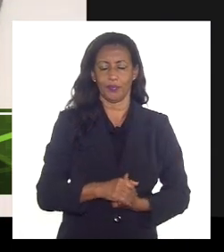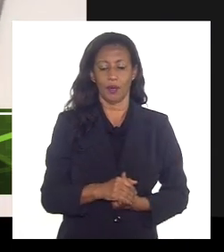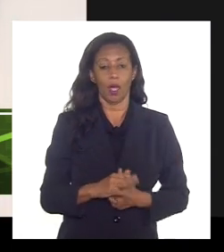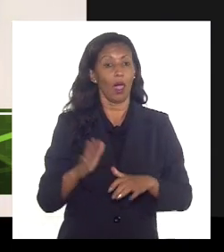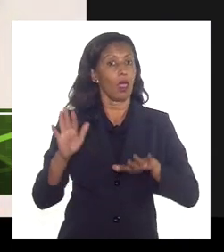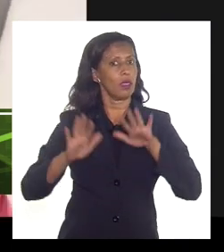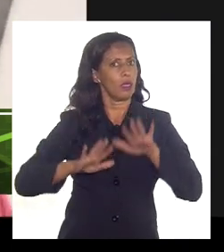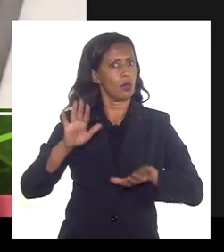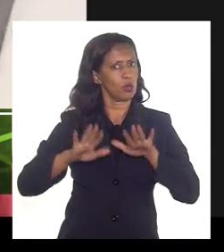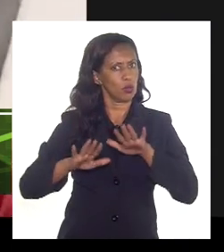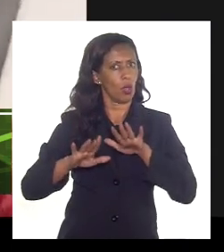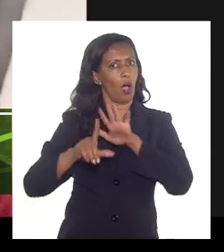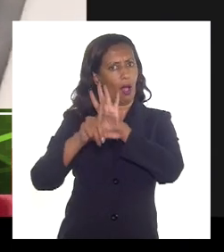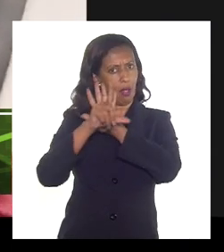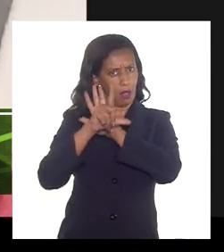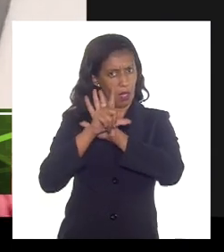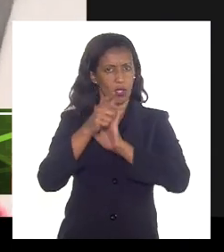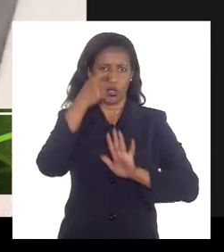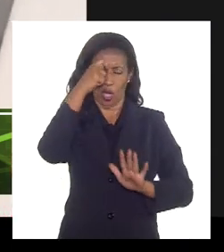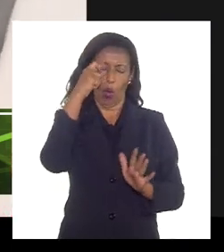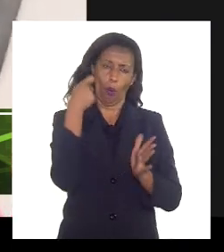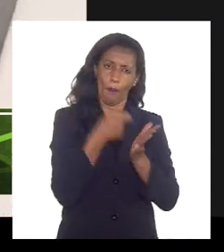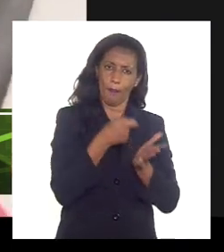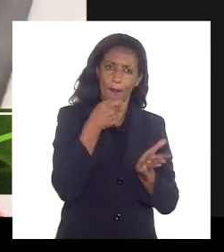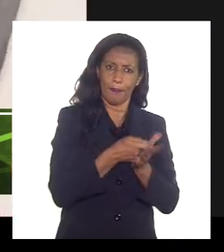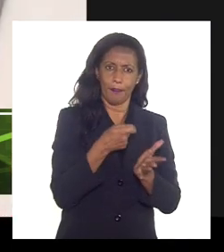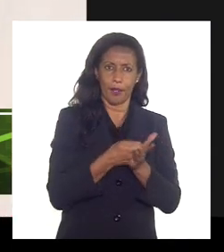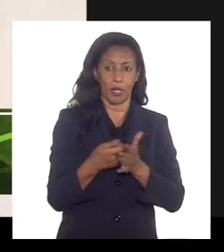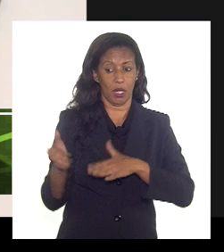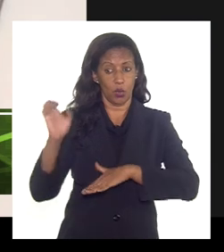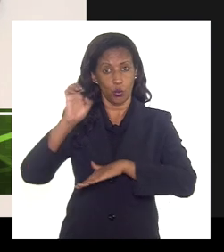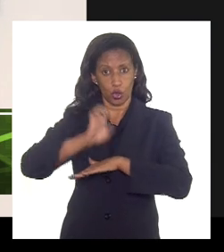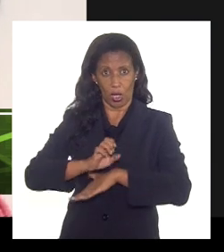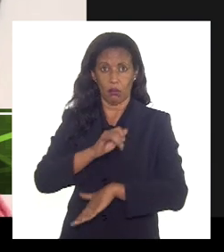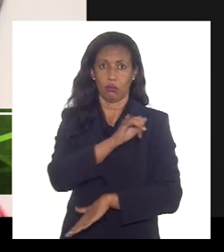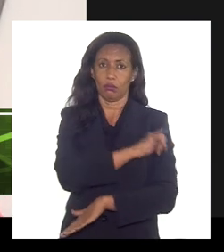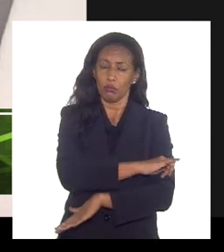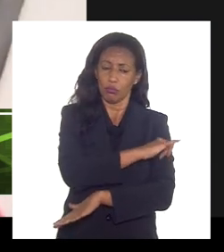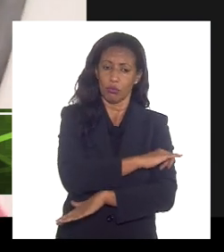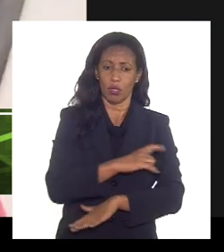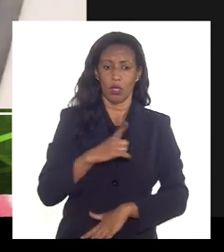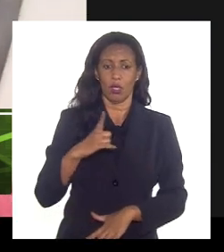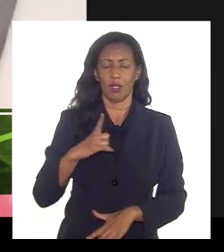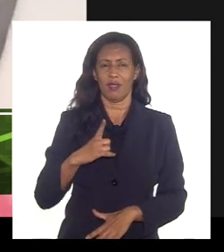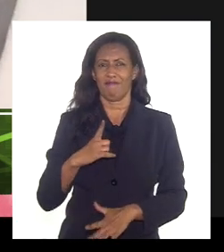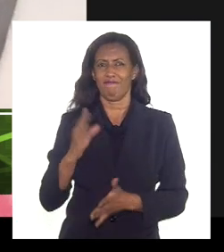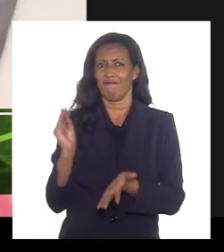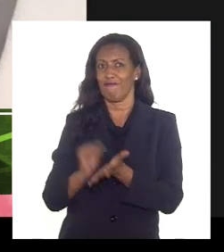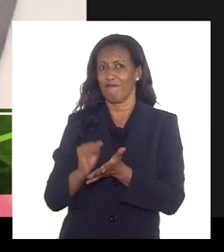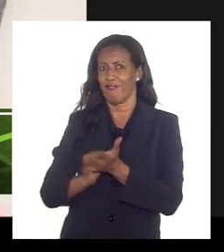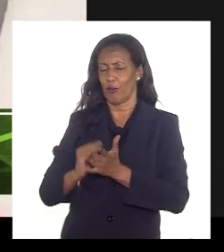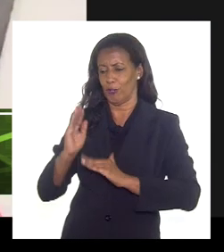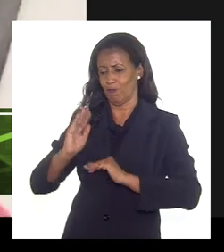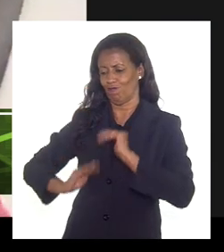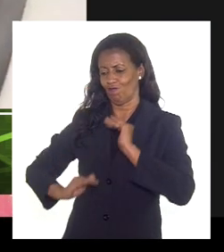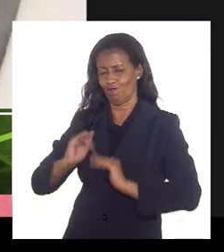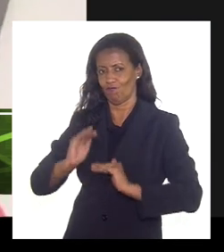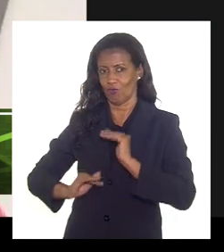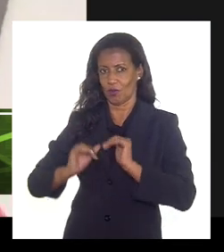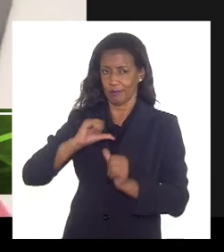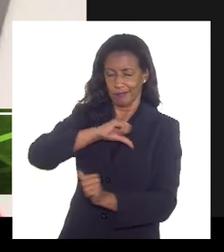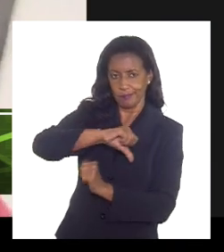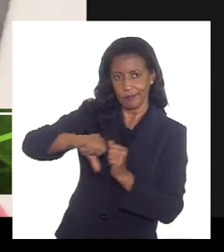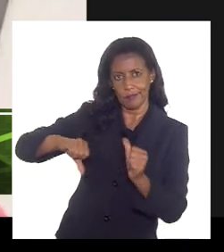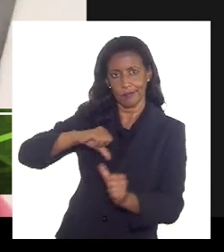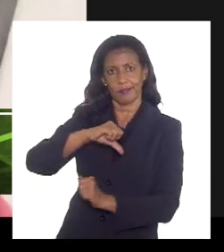da legislação que já obrigava e o estado do Rio tinha uma incapacidade de tornar